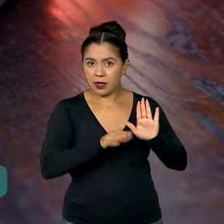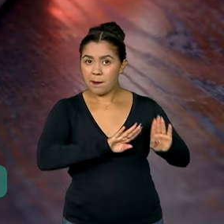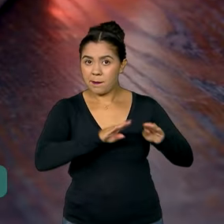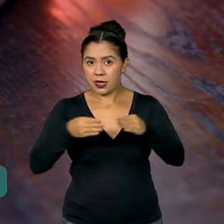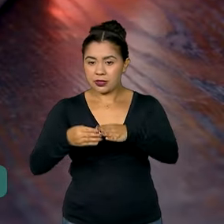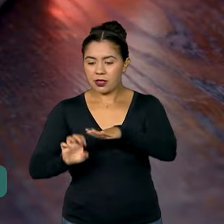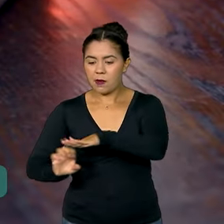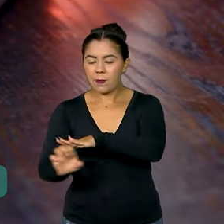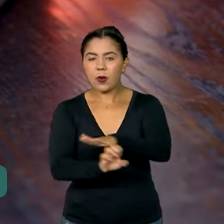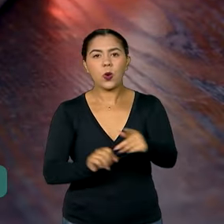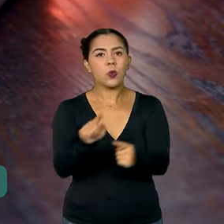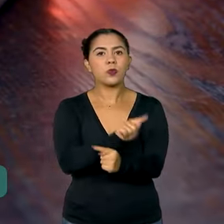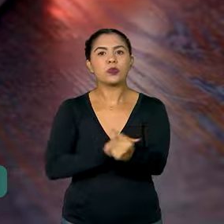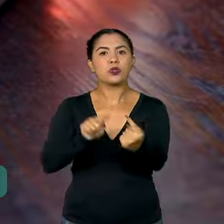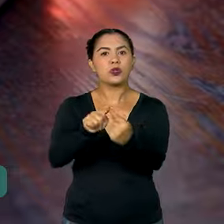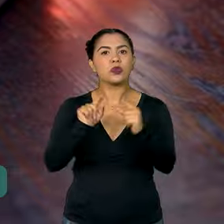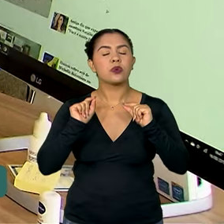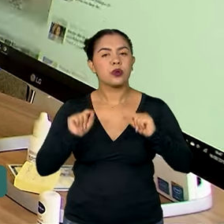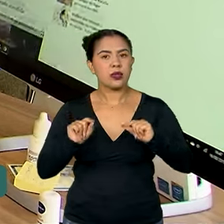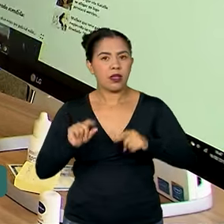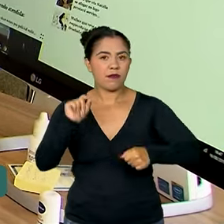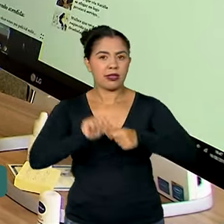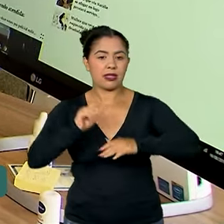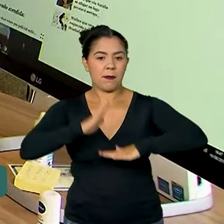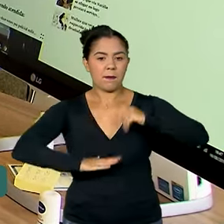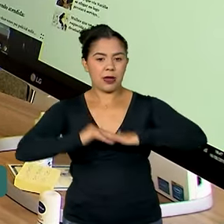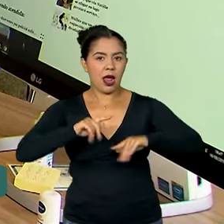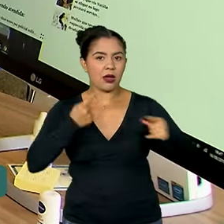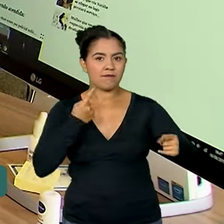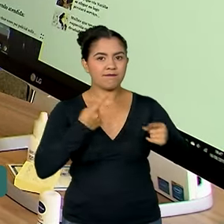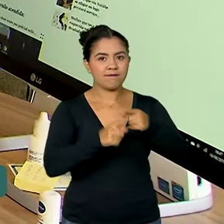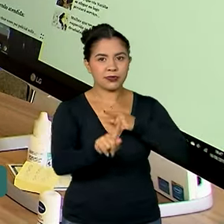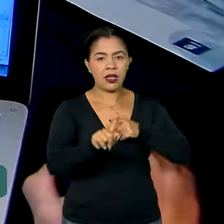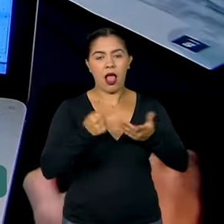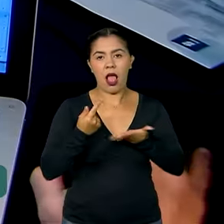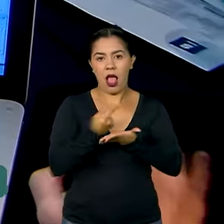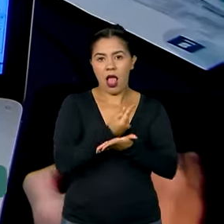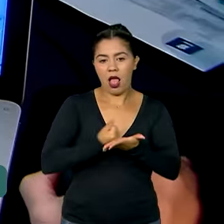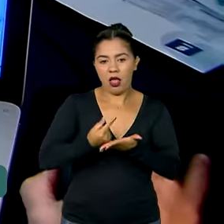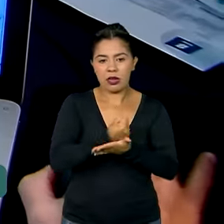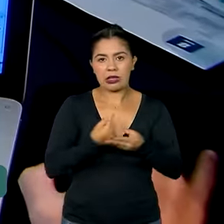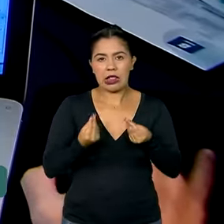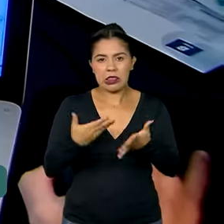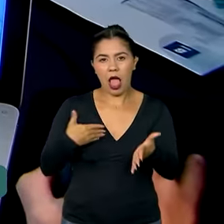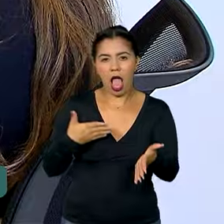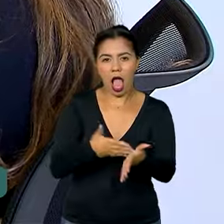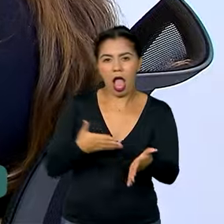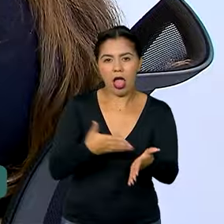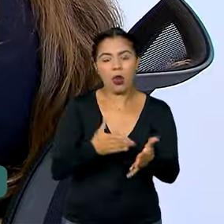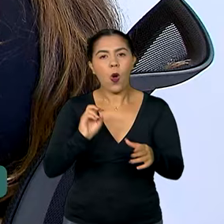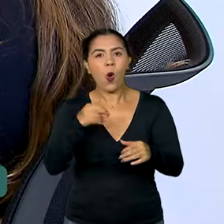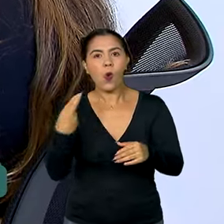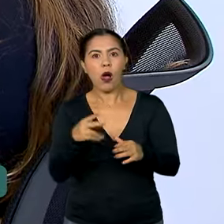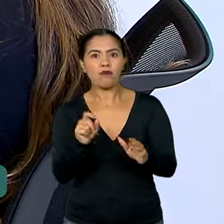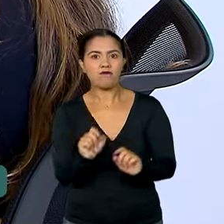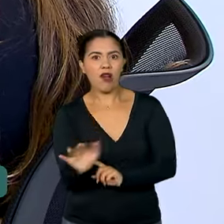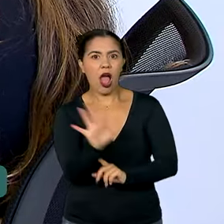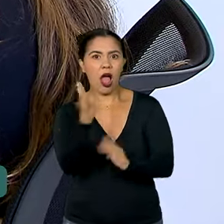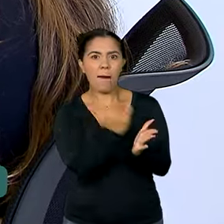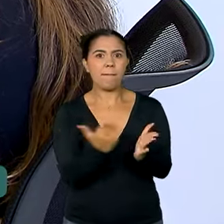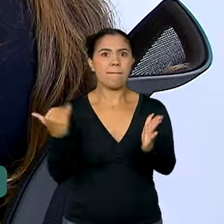evitar práticas anticapitalistas, ao limitar ou encarecer o acesso de